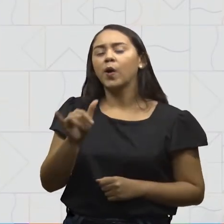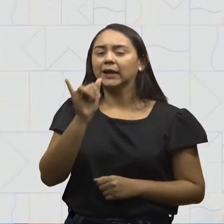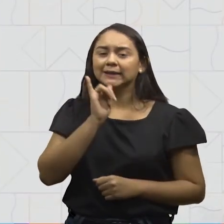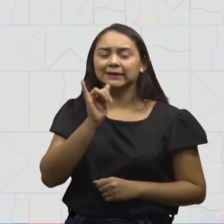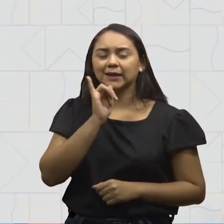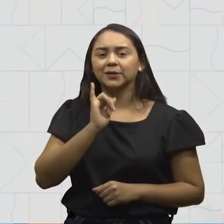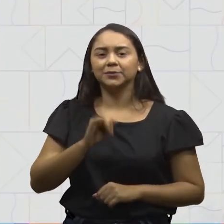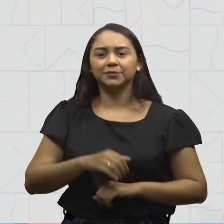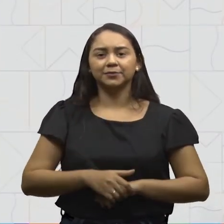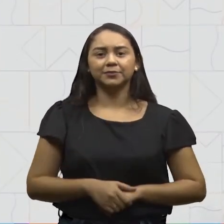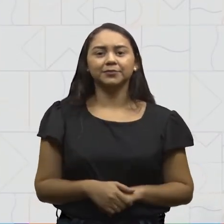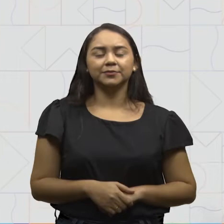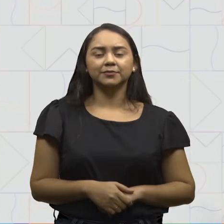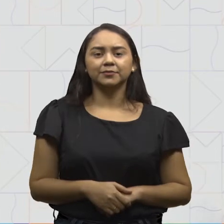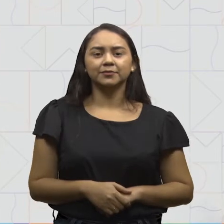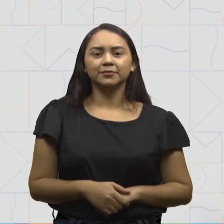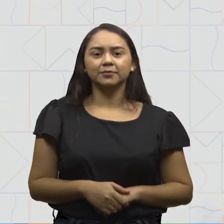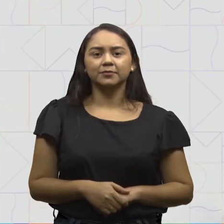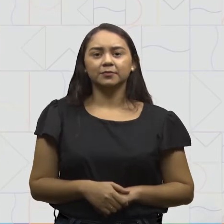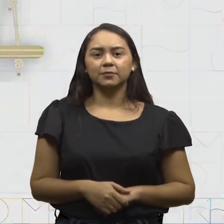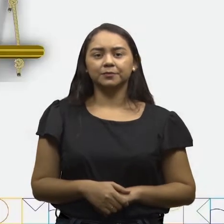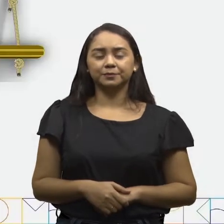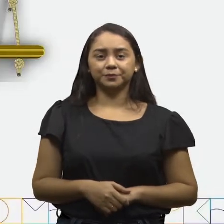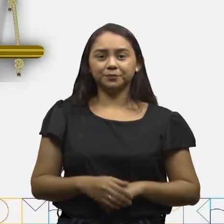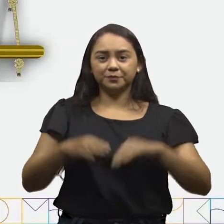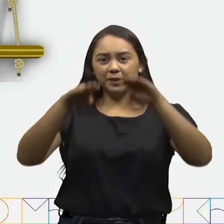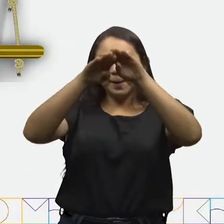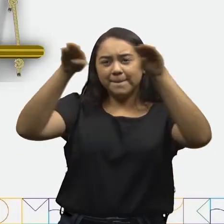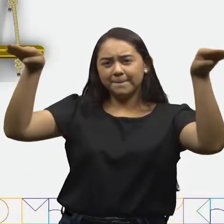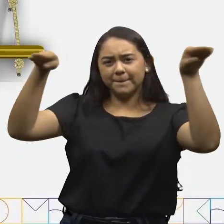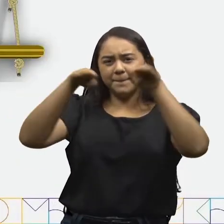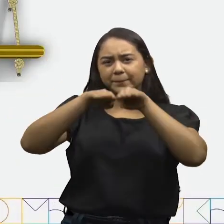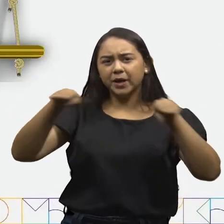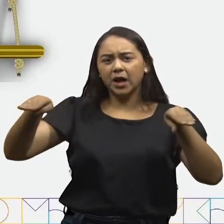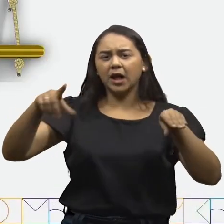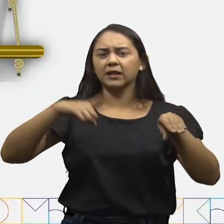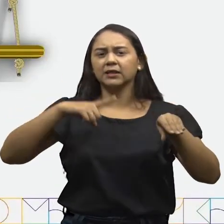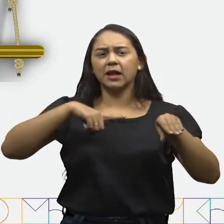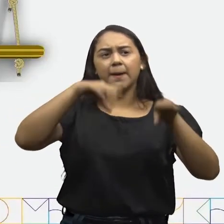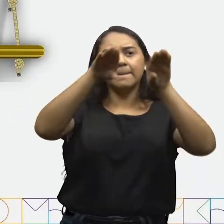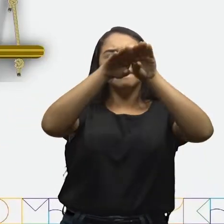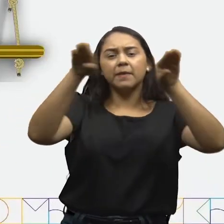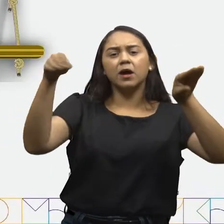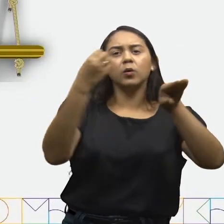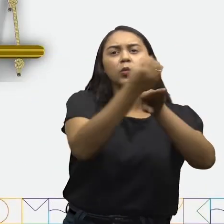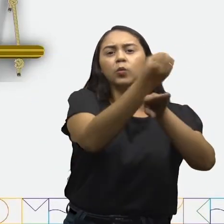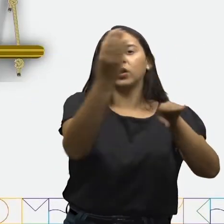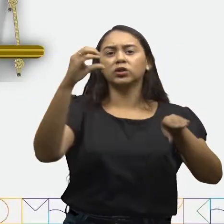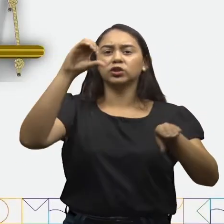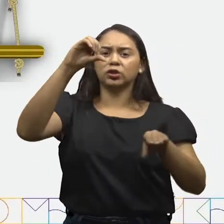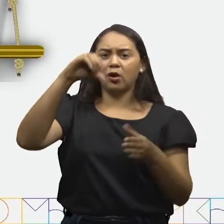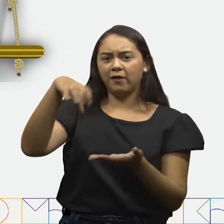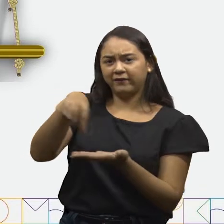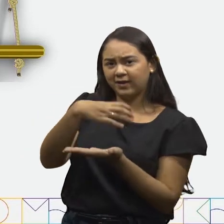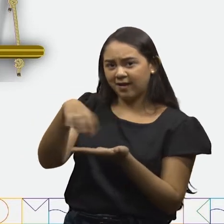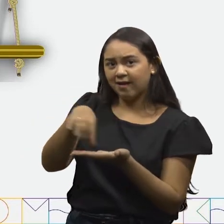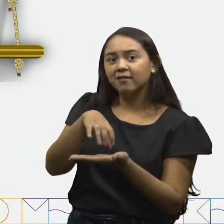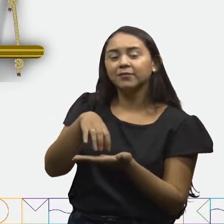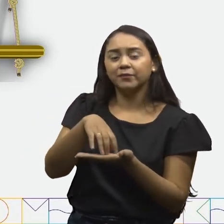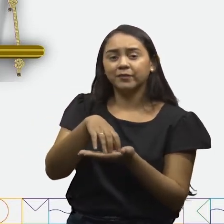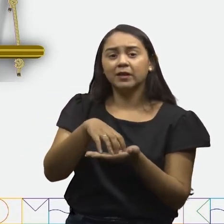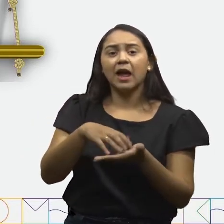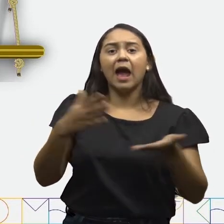outras situações de dobro. Em uma prateleira, tenho 9 carrinhos. E